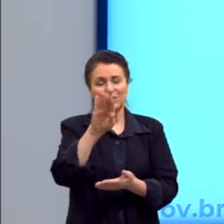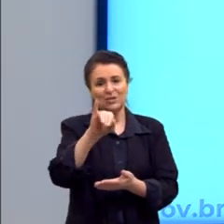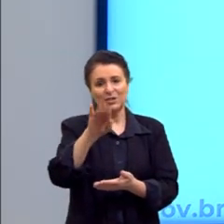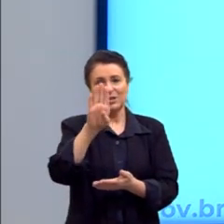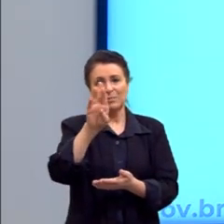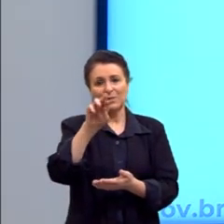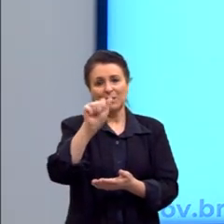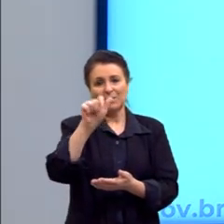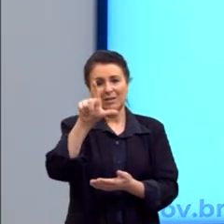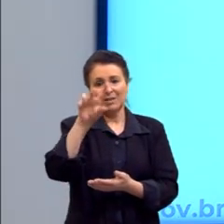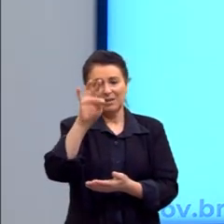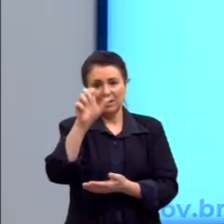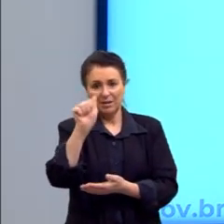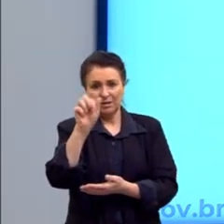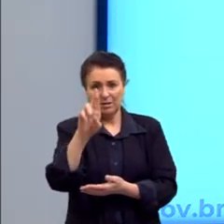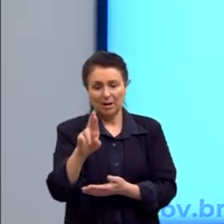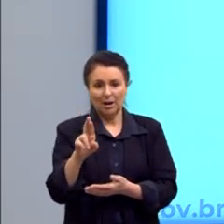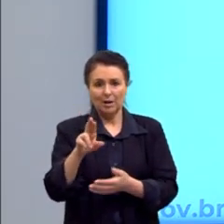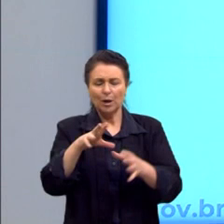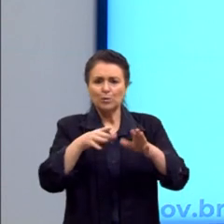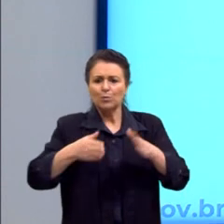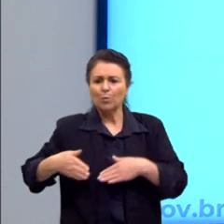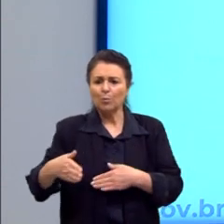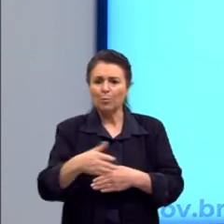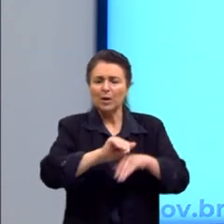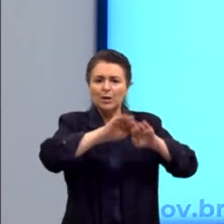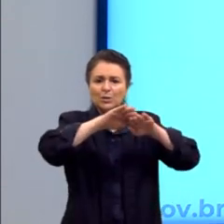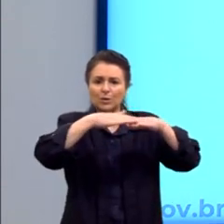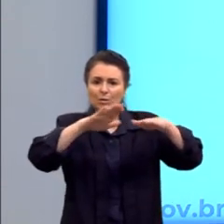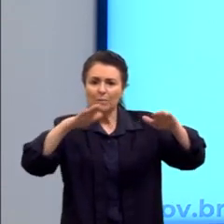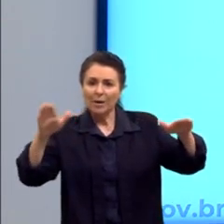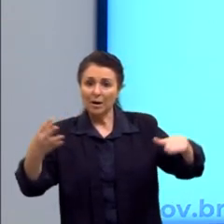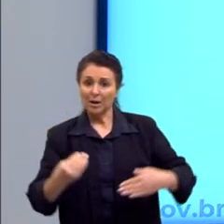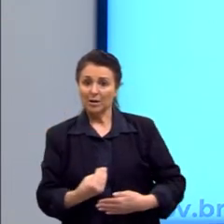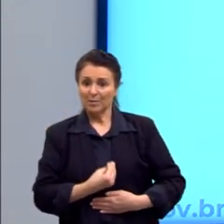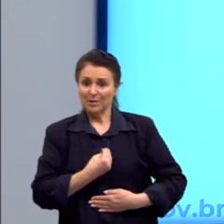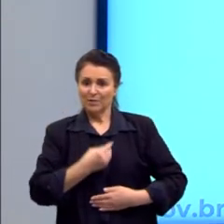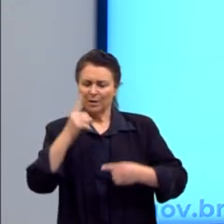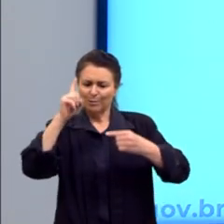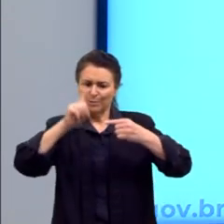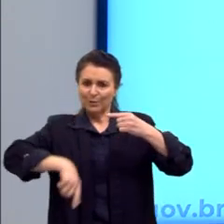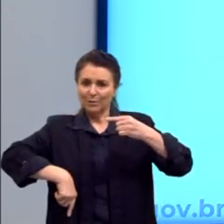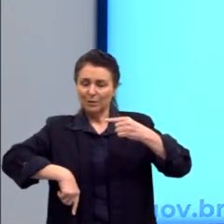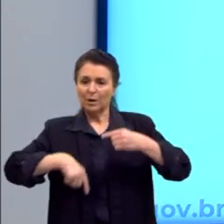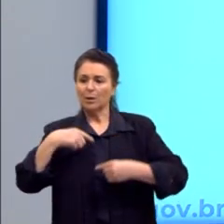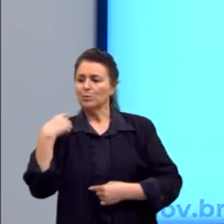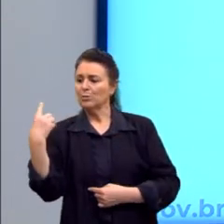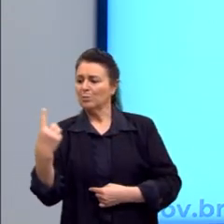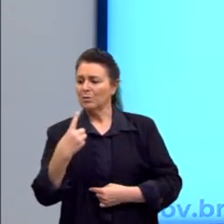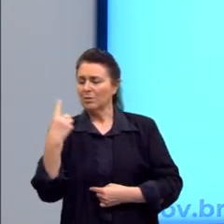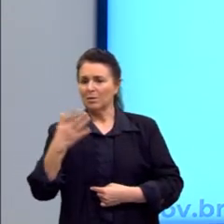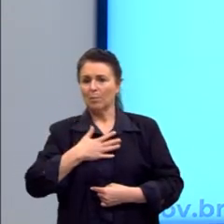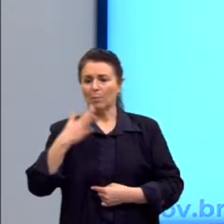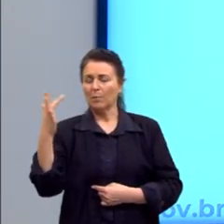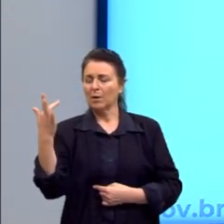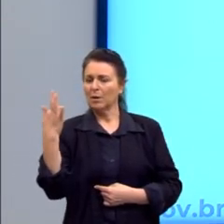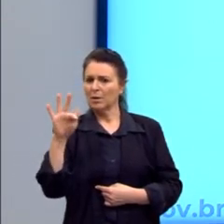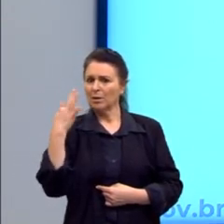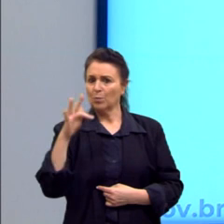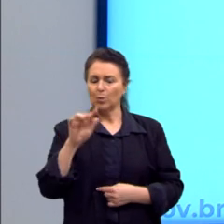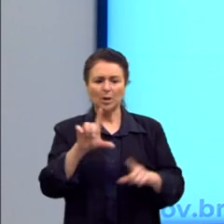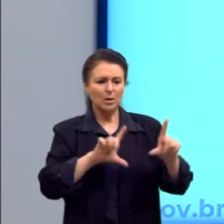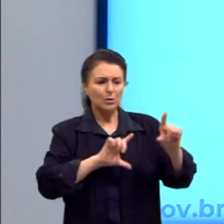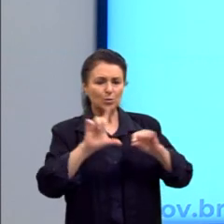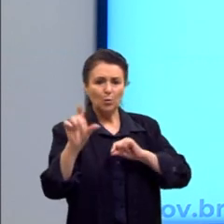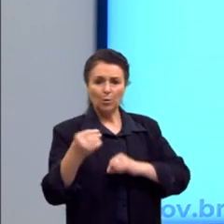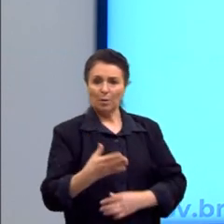fantasma da cidade, minha vida é proibida, disse a autoridade. Sozinho vou com minha dor, escolho minha sentença,